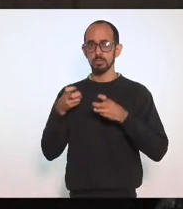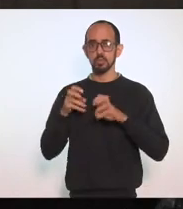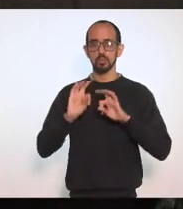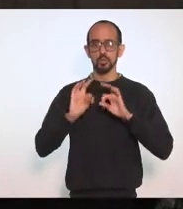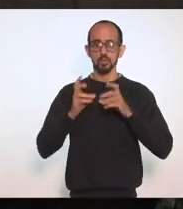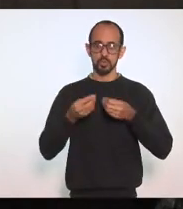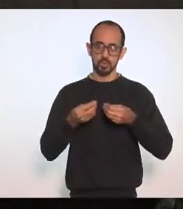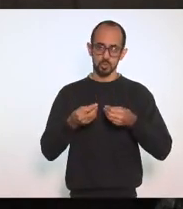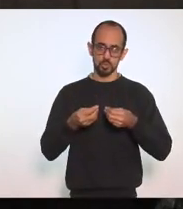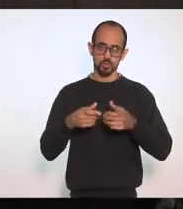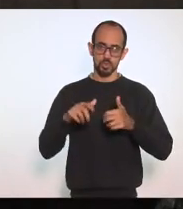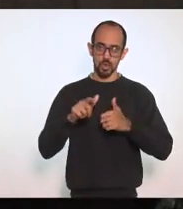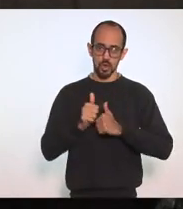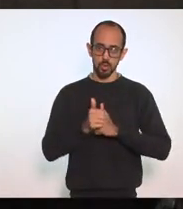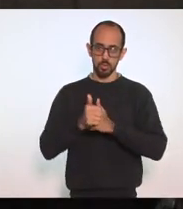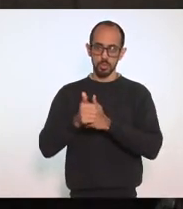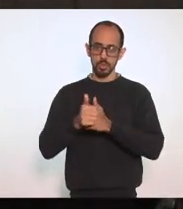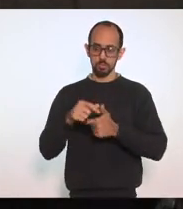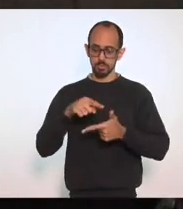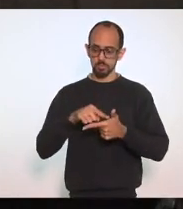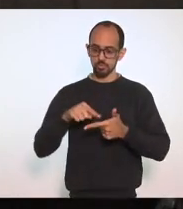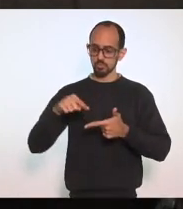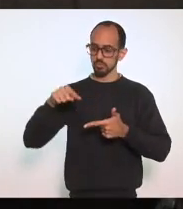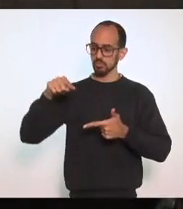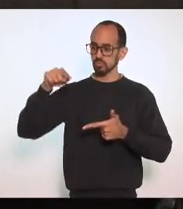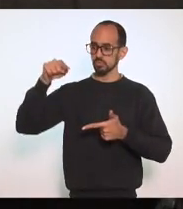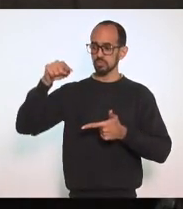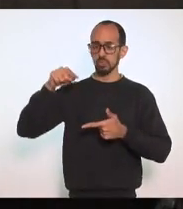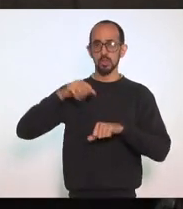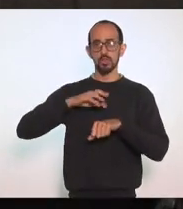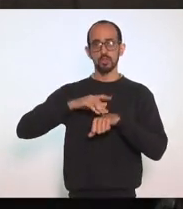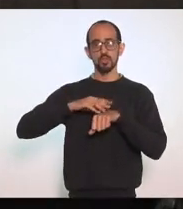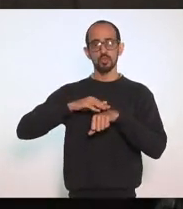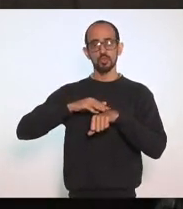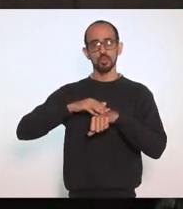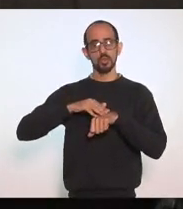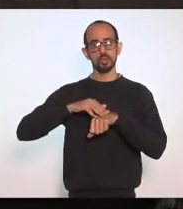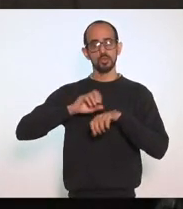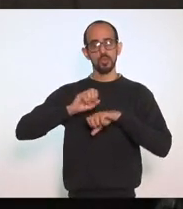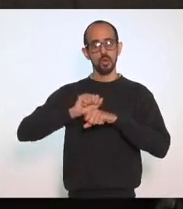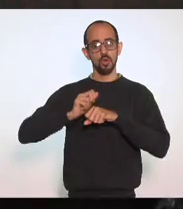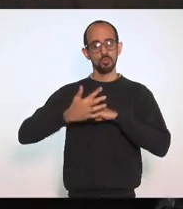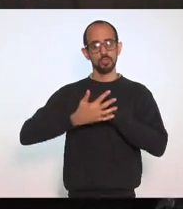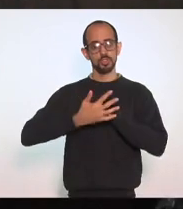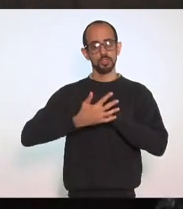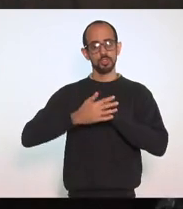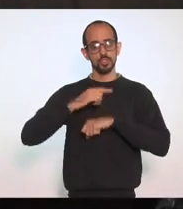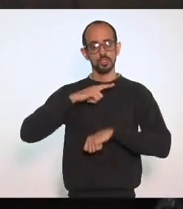Acompanhamento Da curva Epidemiológica E nós Temos um Sistema